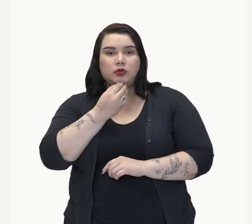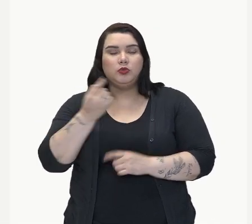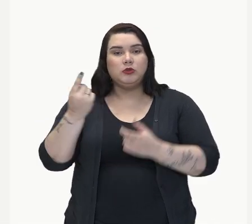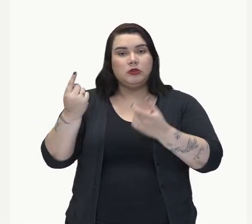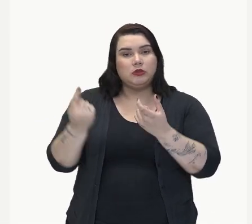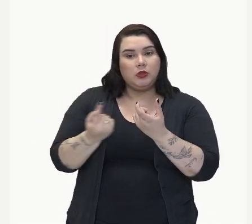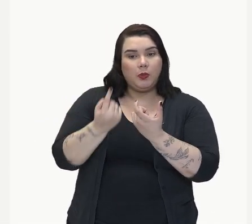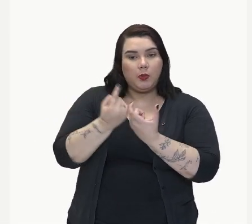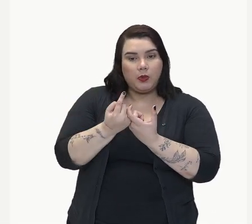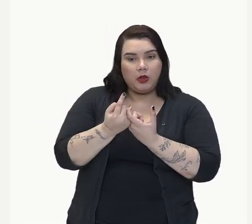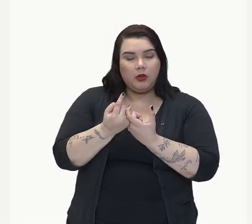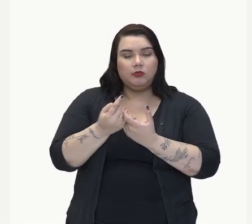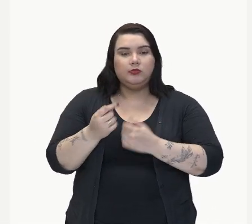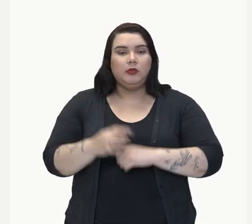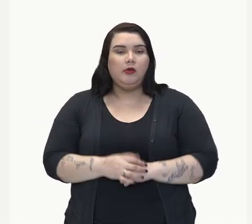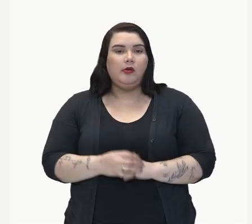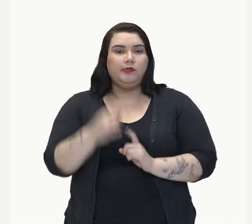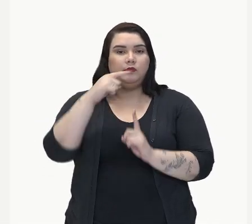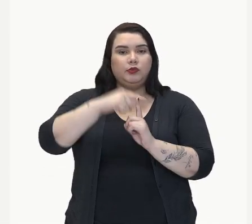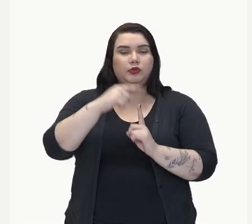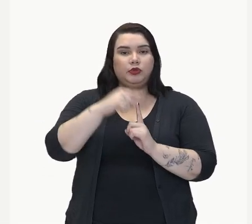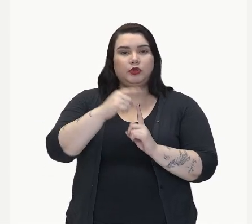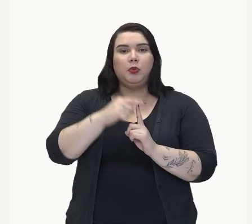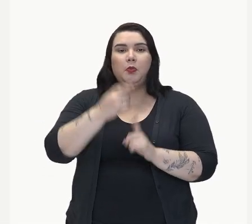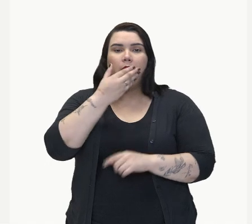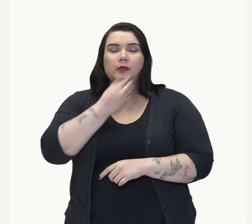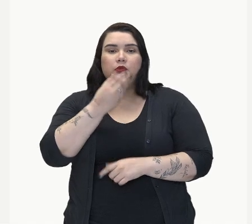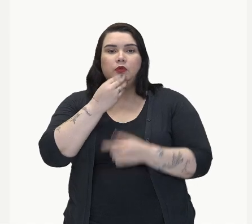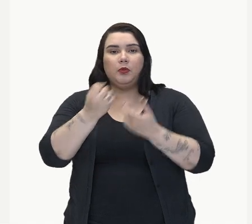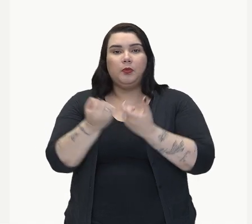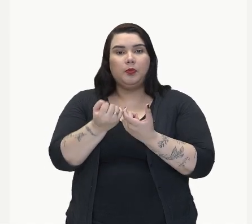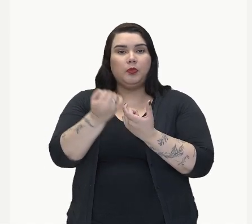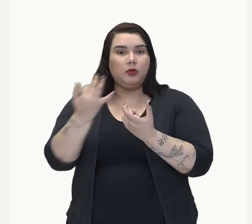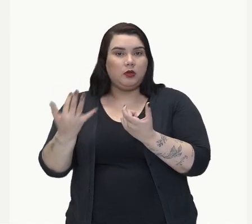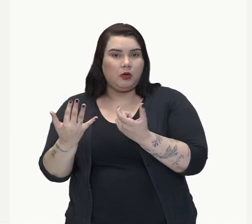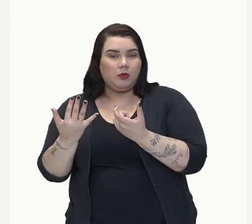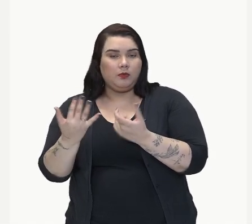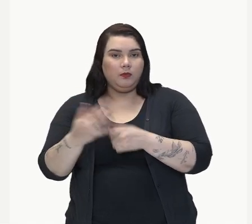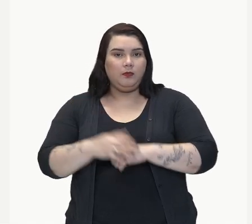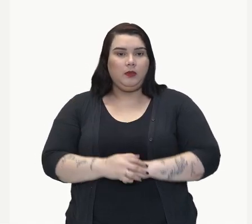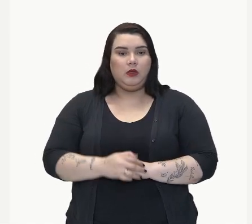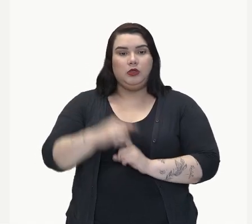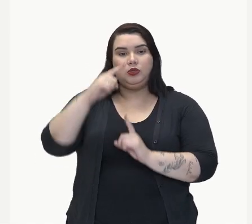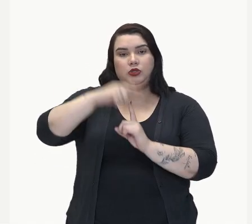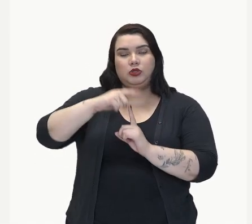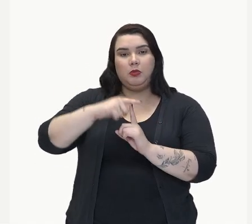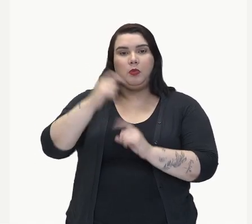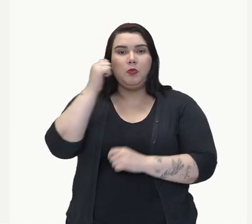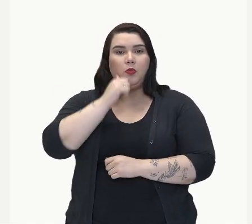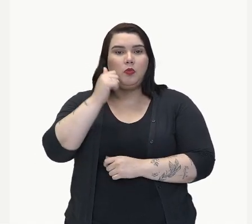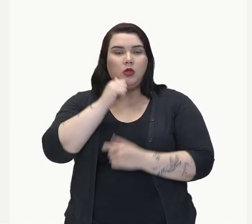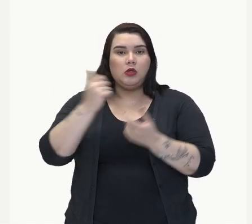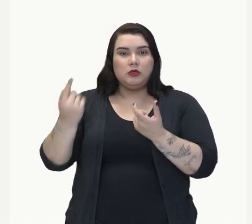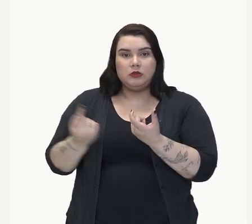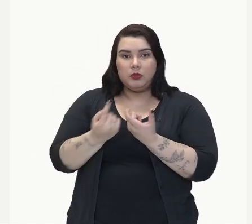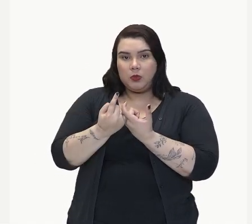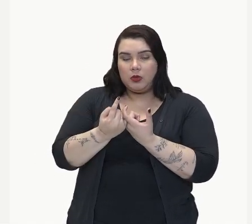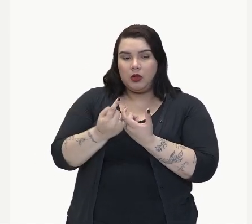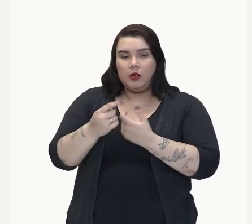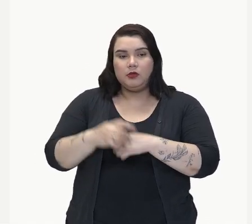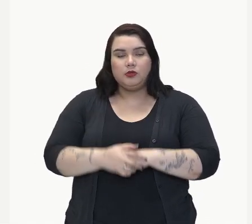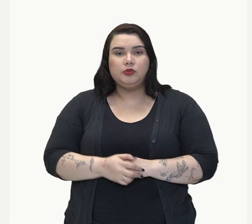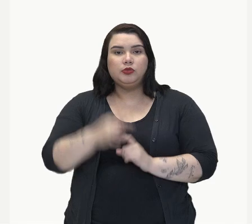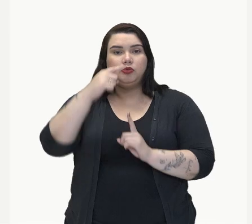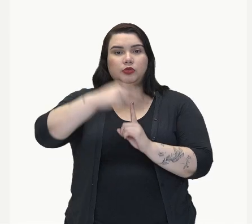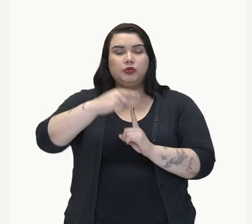mesmo, plural, masculino. Ela mesma, singular, feminino. E elas mesma,